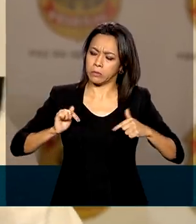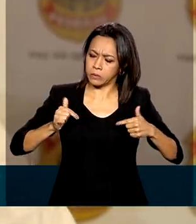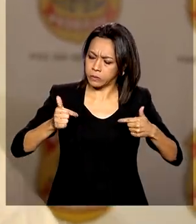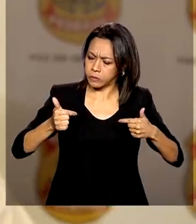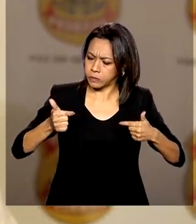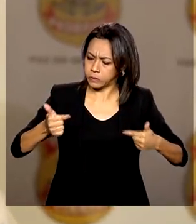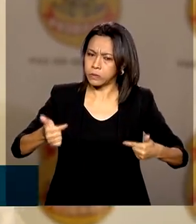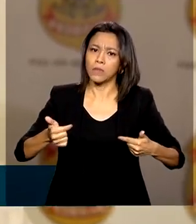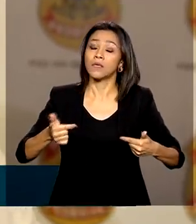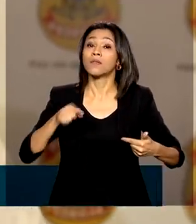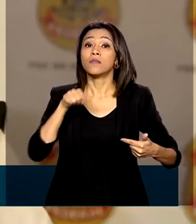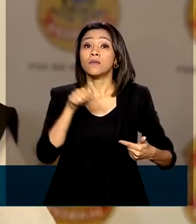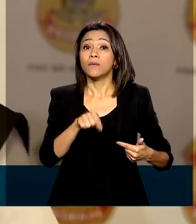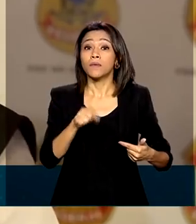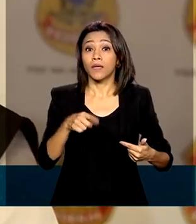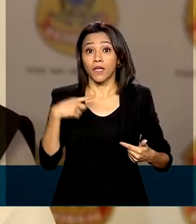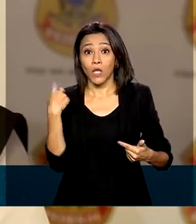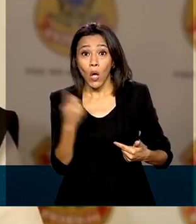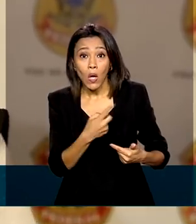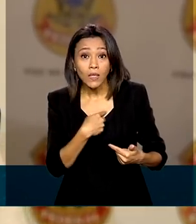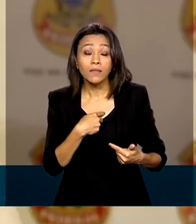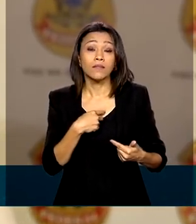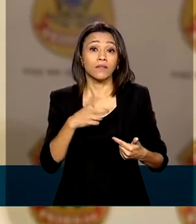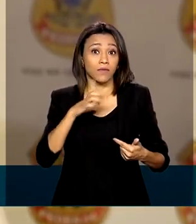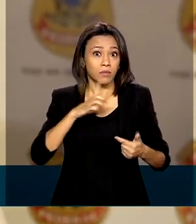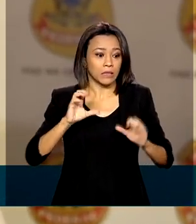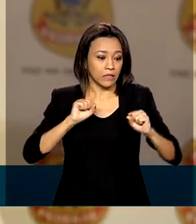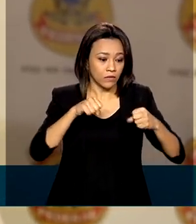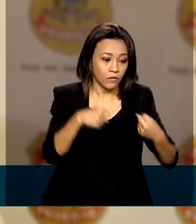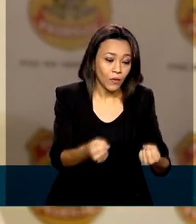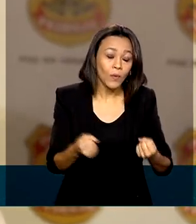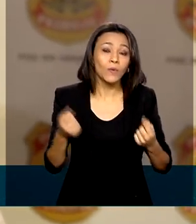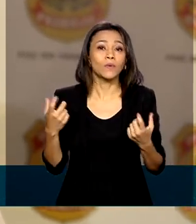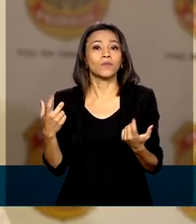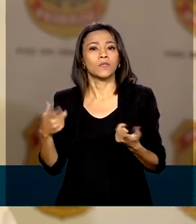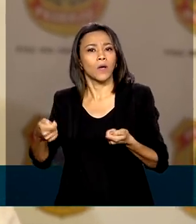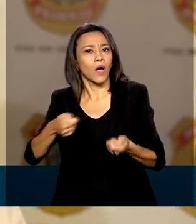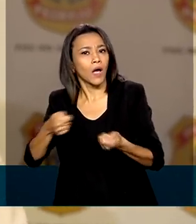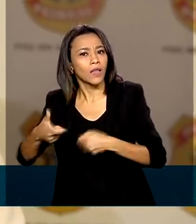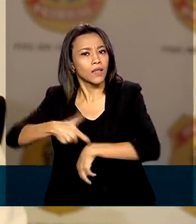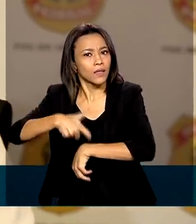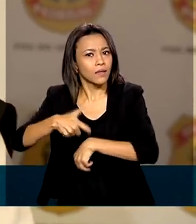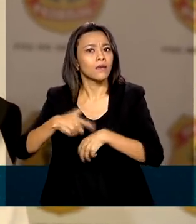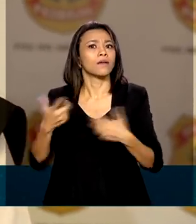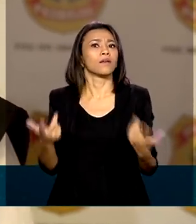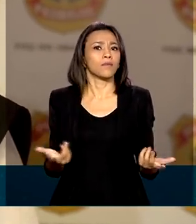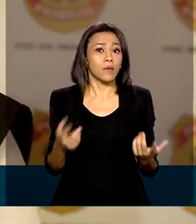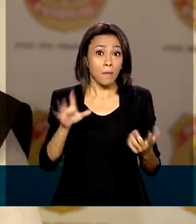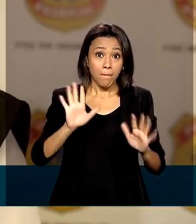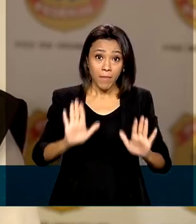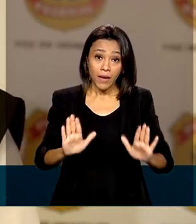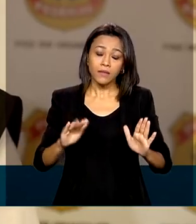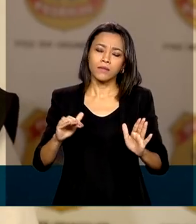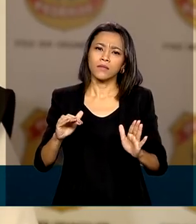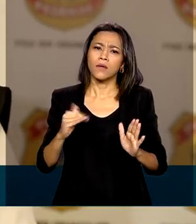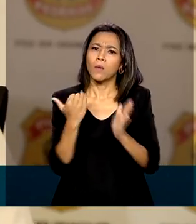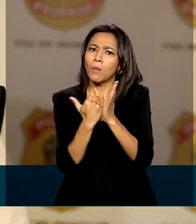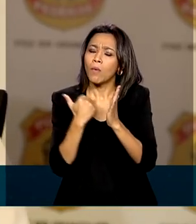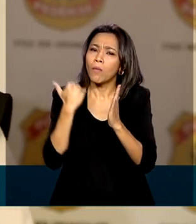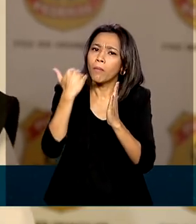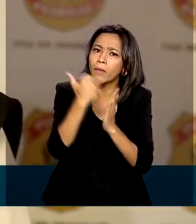trazem não só economia de tempo, de esforço, mas também um aumento significativo